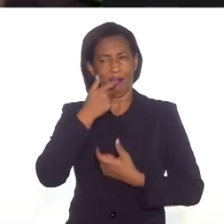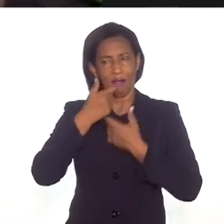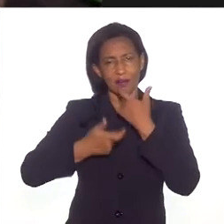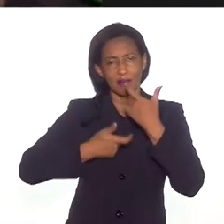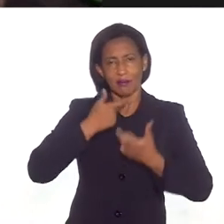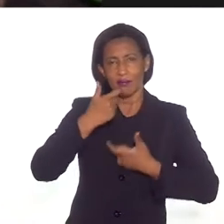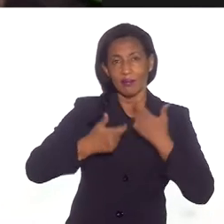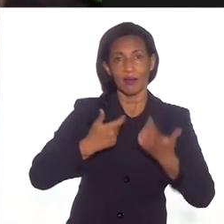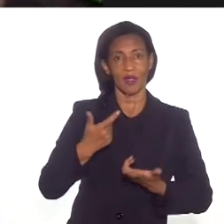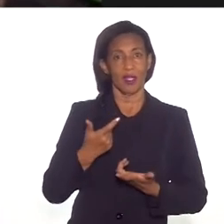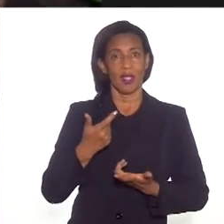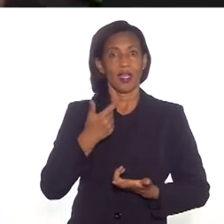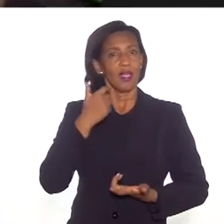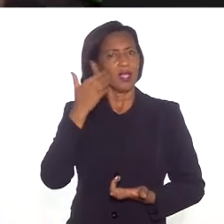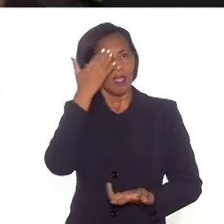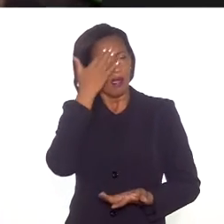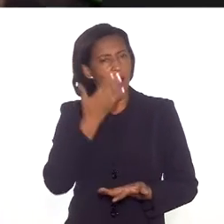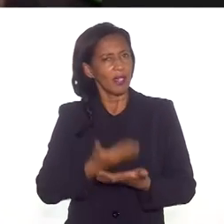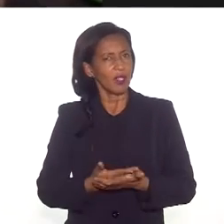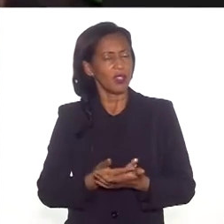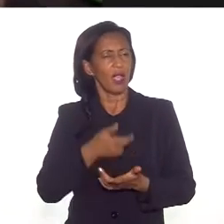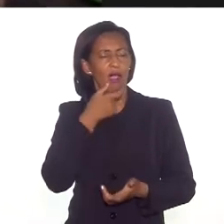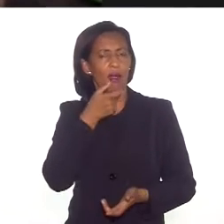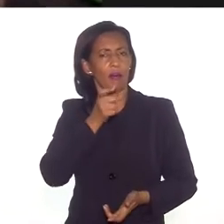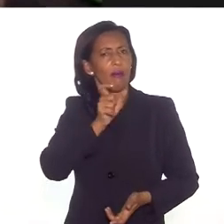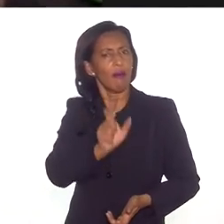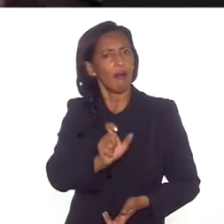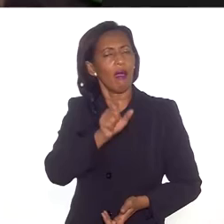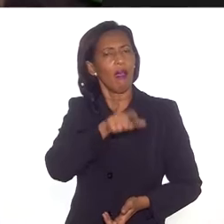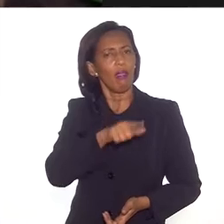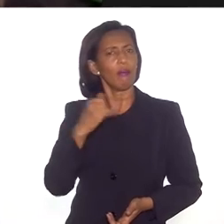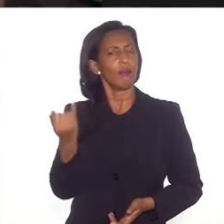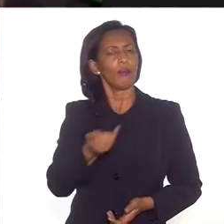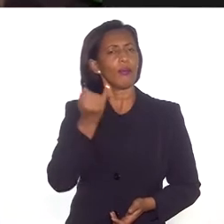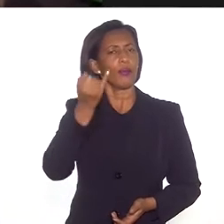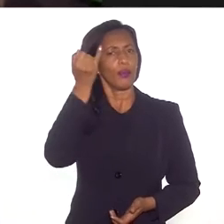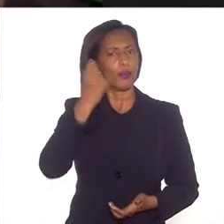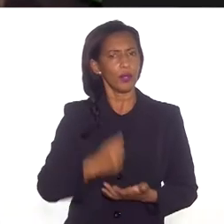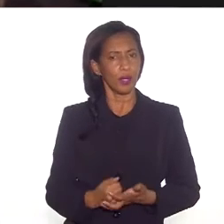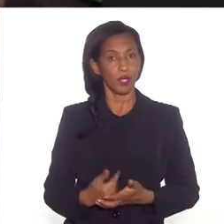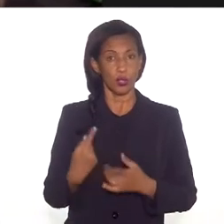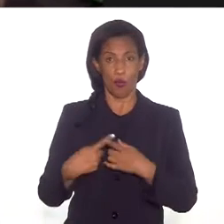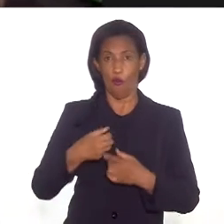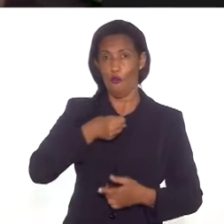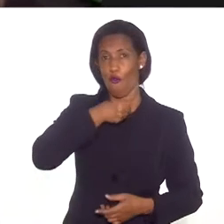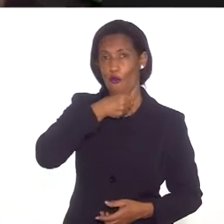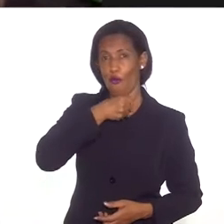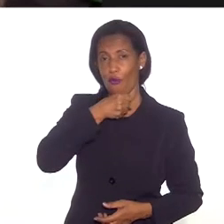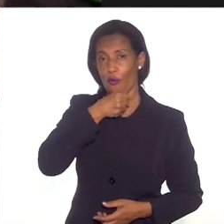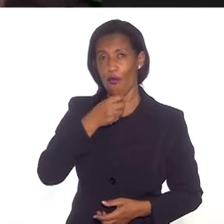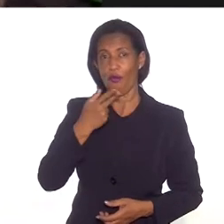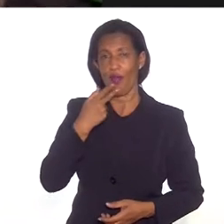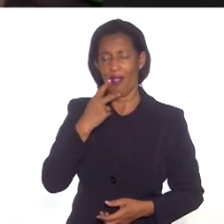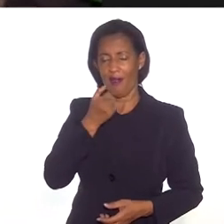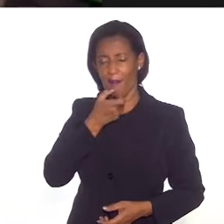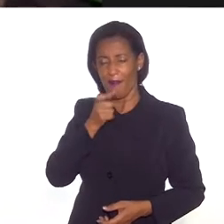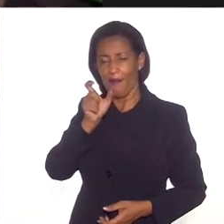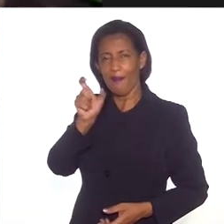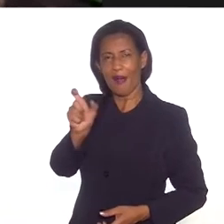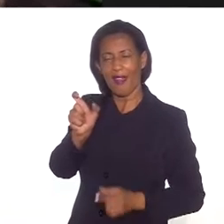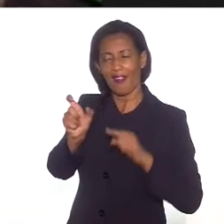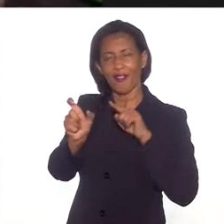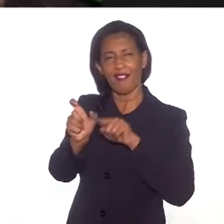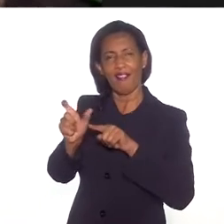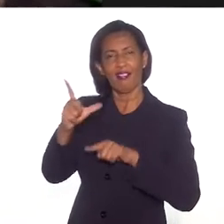palavra, e considerar que a palavra é superimportante, porque, dizem os nossos avós, a palavra tem alma.